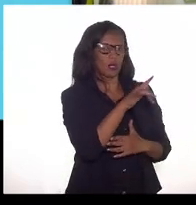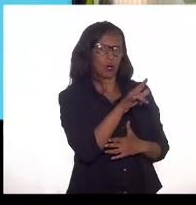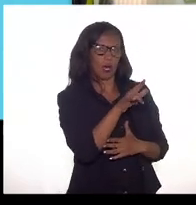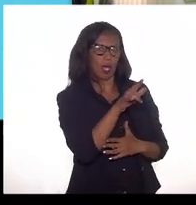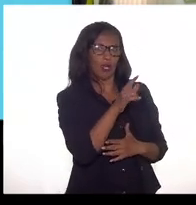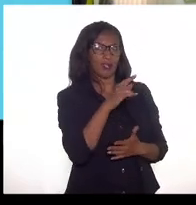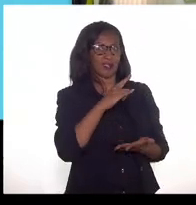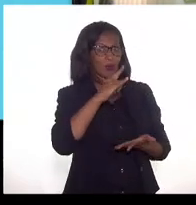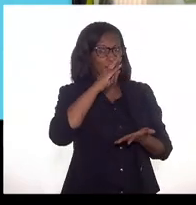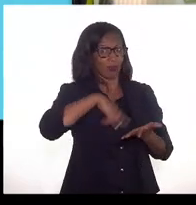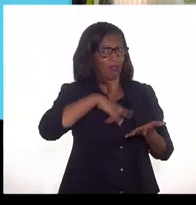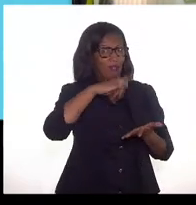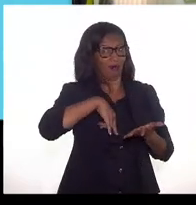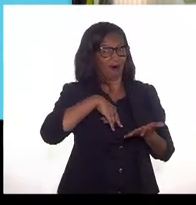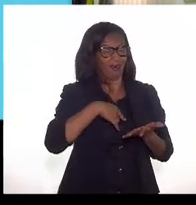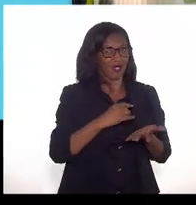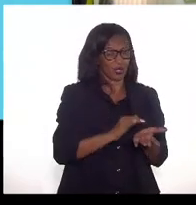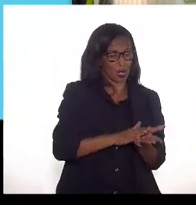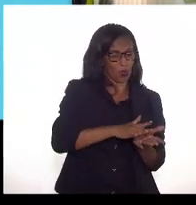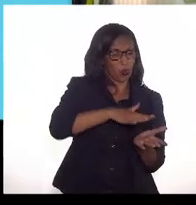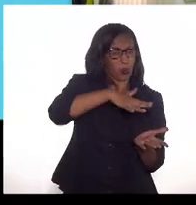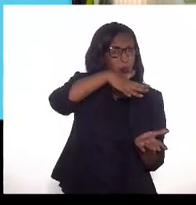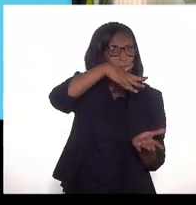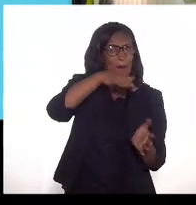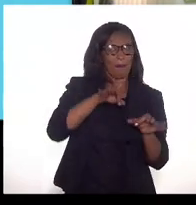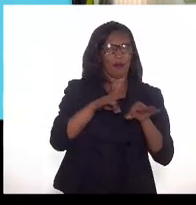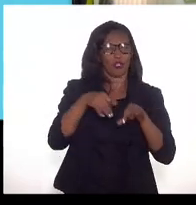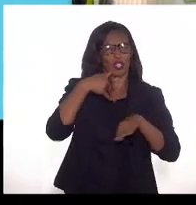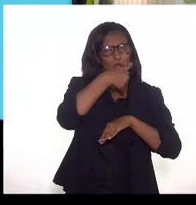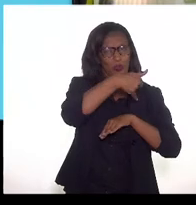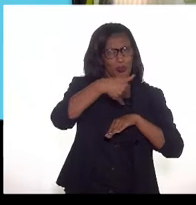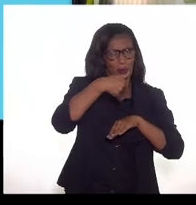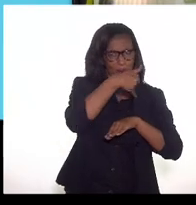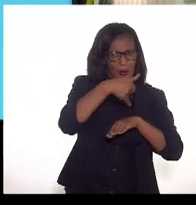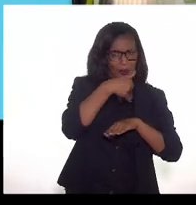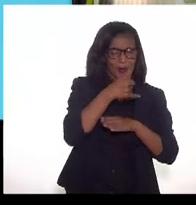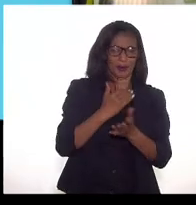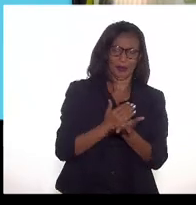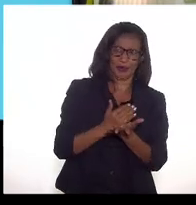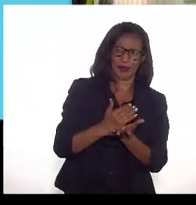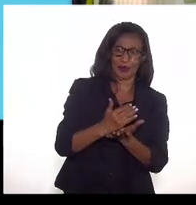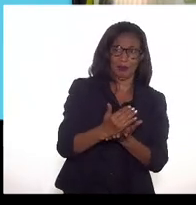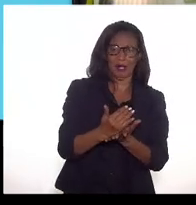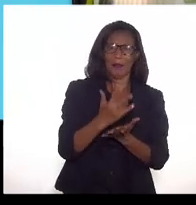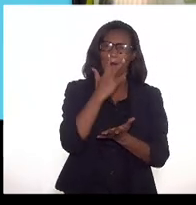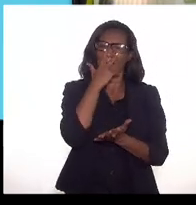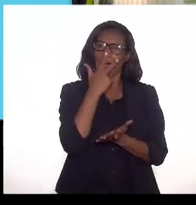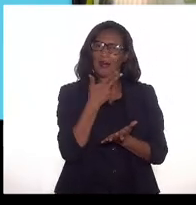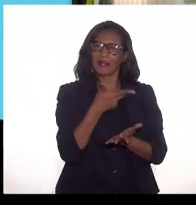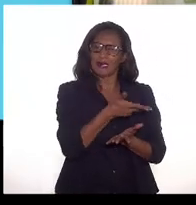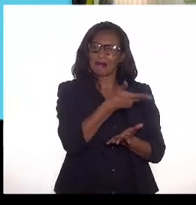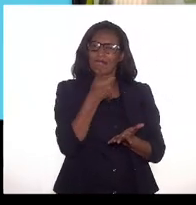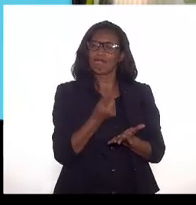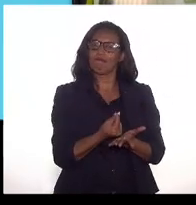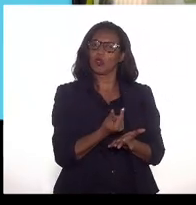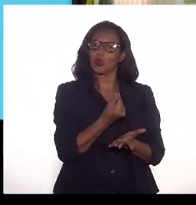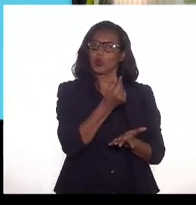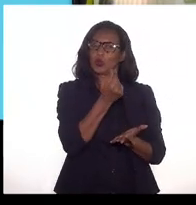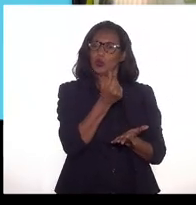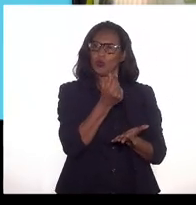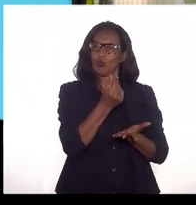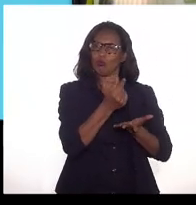projetos lotadas de projeto óleo em princípio são mais lucrativos que o projeto gás